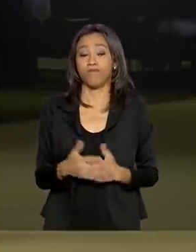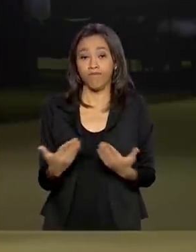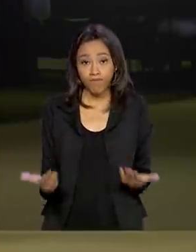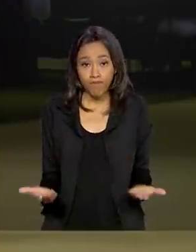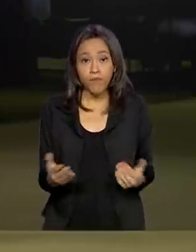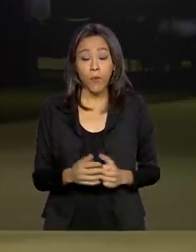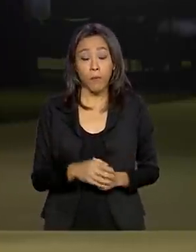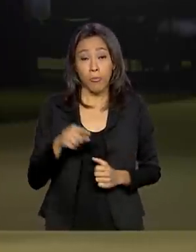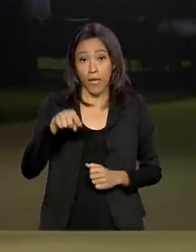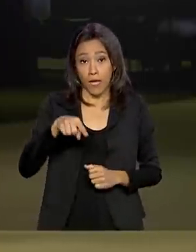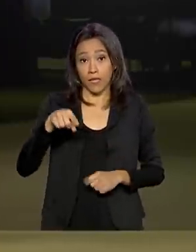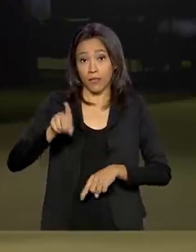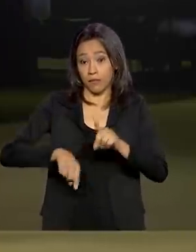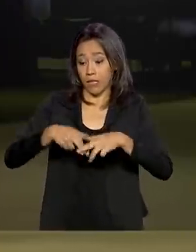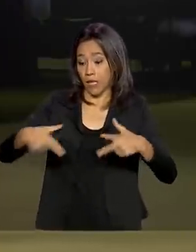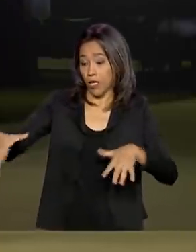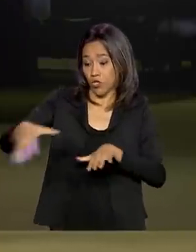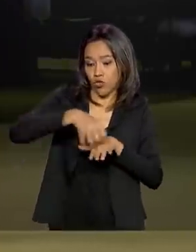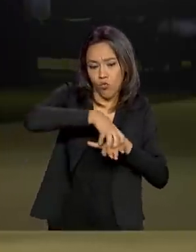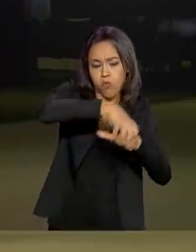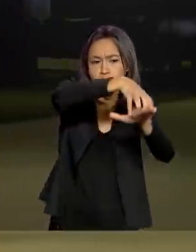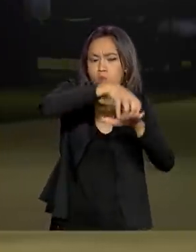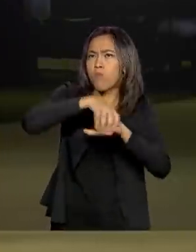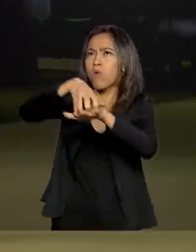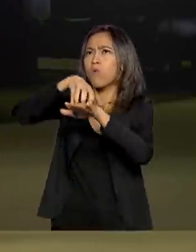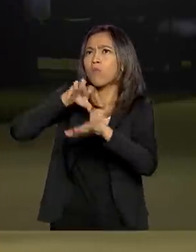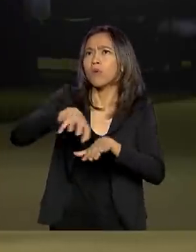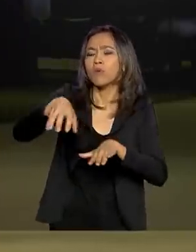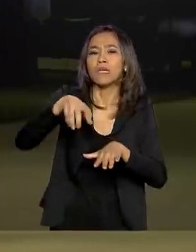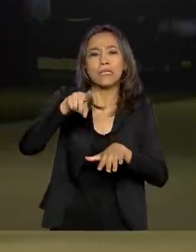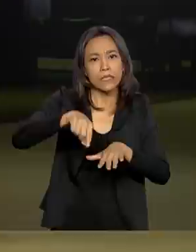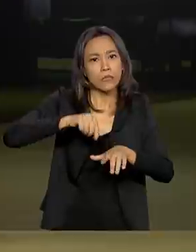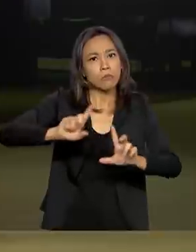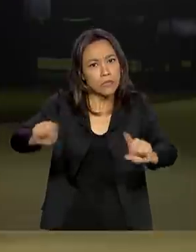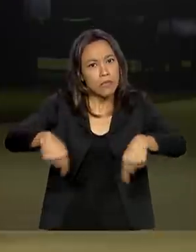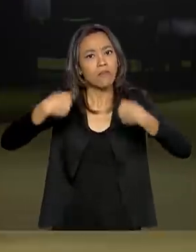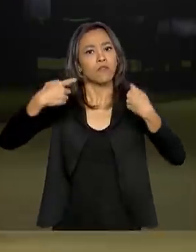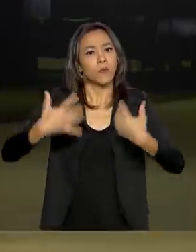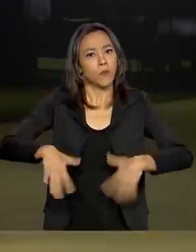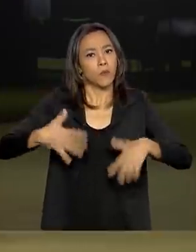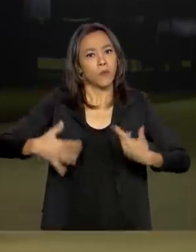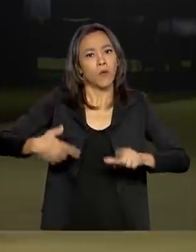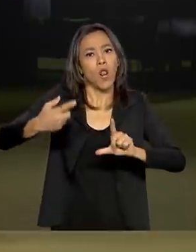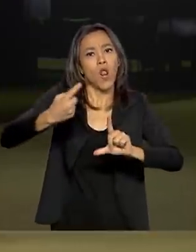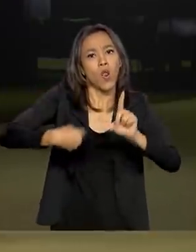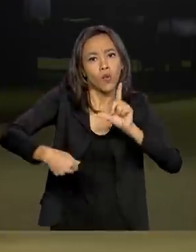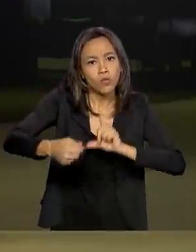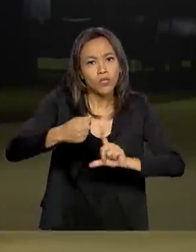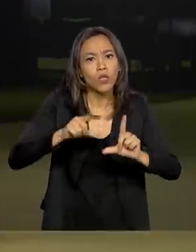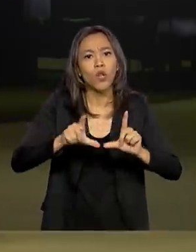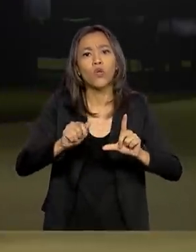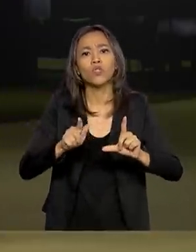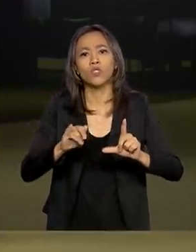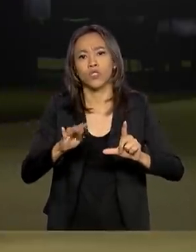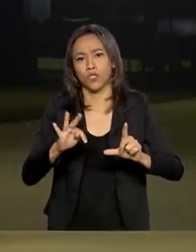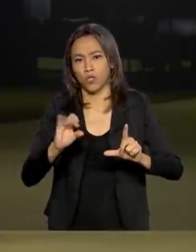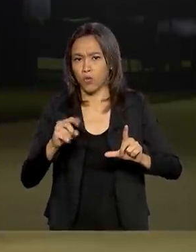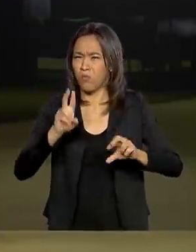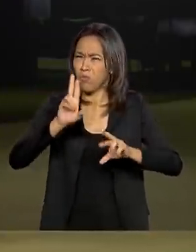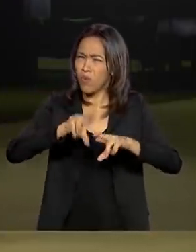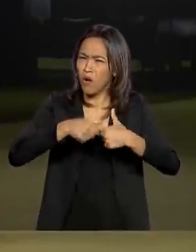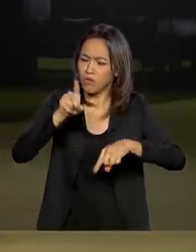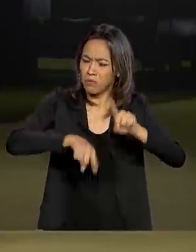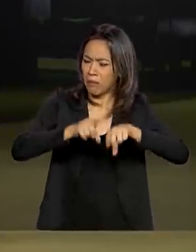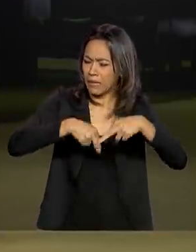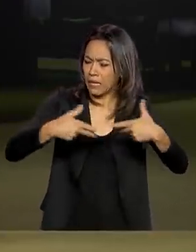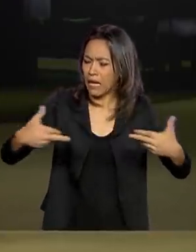operação de transporte dos equipamentos chineses realmente representa um desafio logístico em função do volume de material, em função da